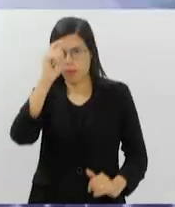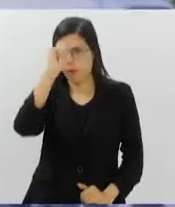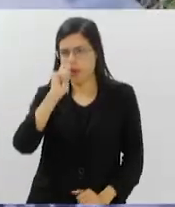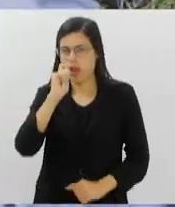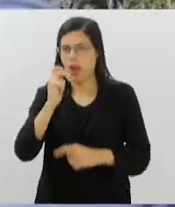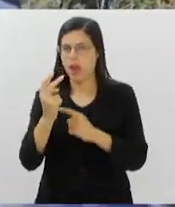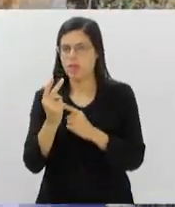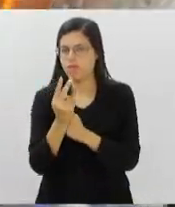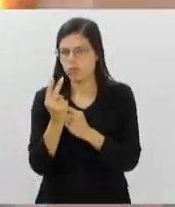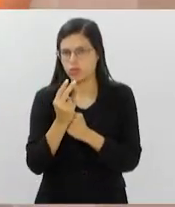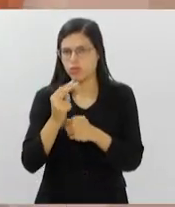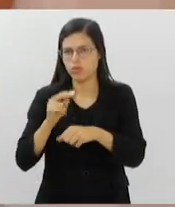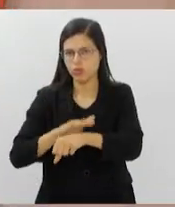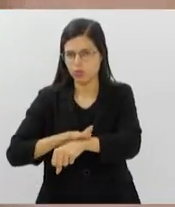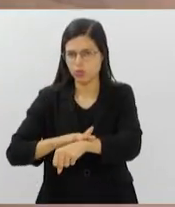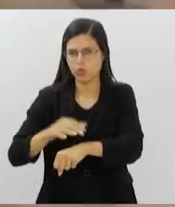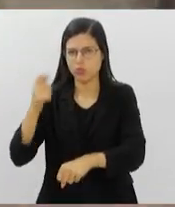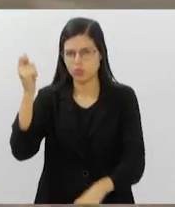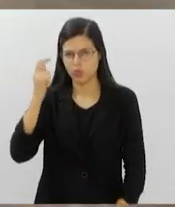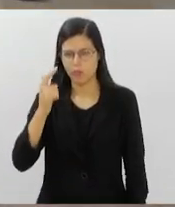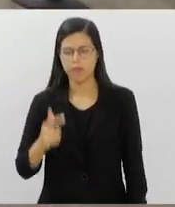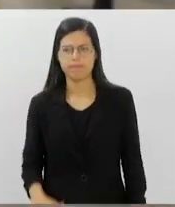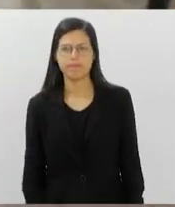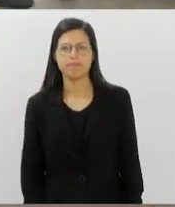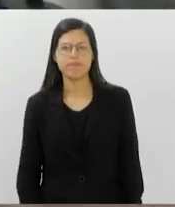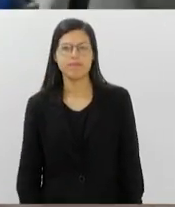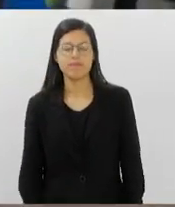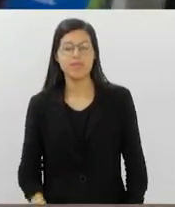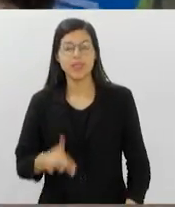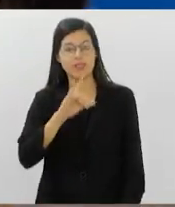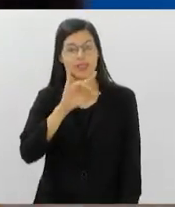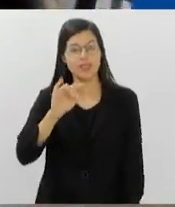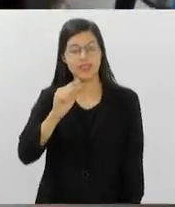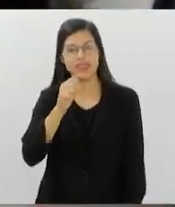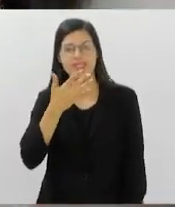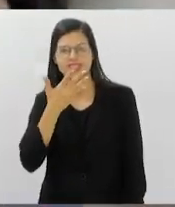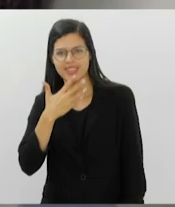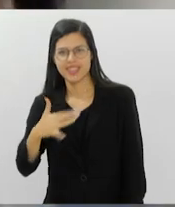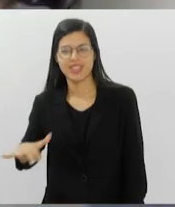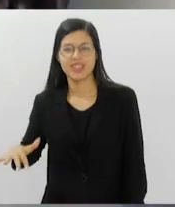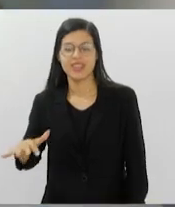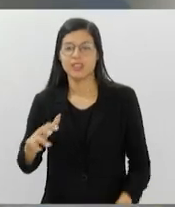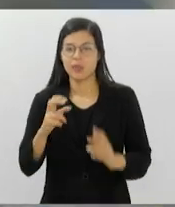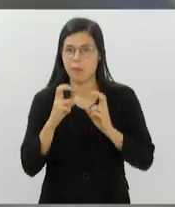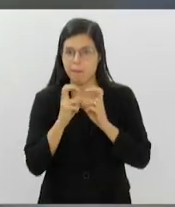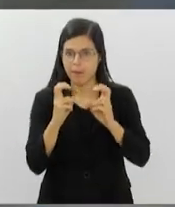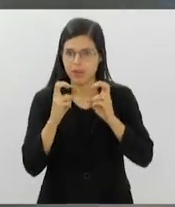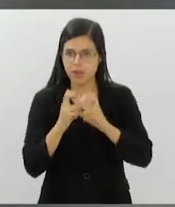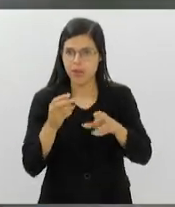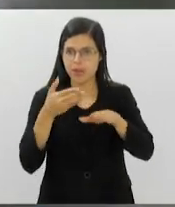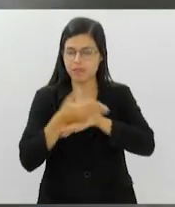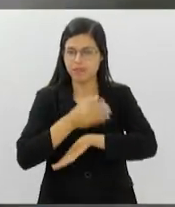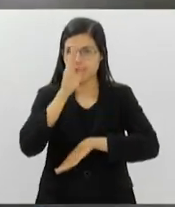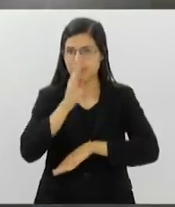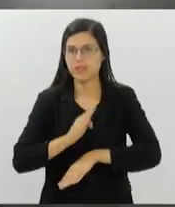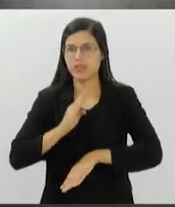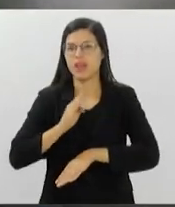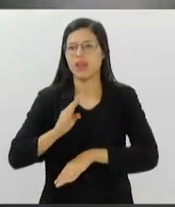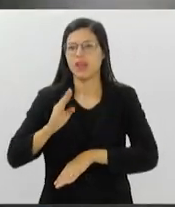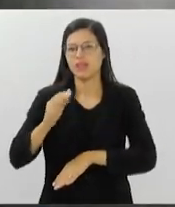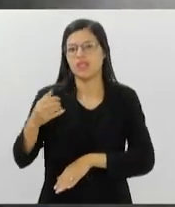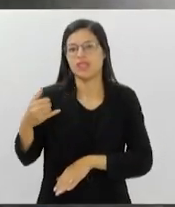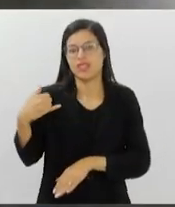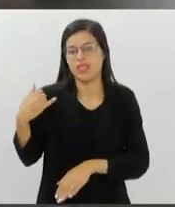protetor solar. Em comemoração ao mês das crianças, o Metro Rio está oferecendo embarque gratuito para menores de até 12